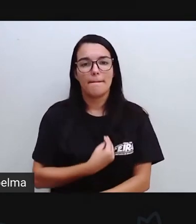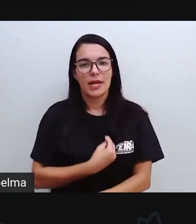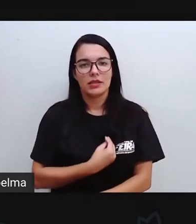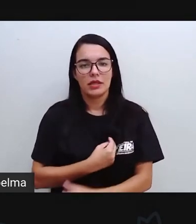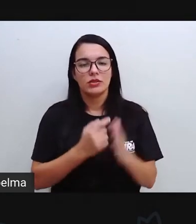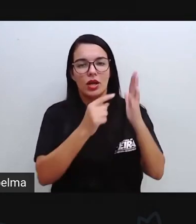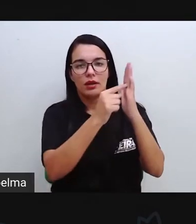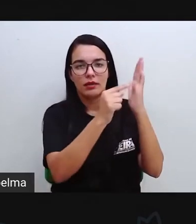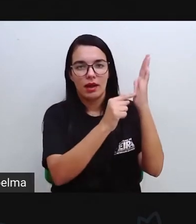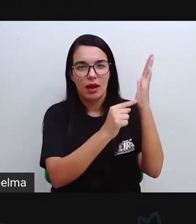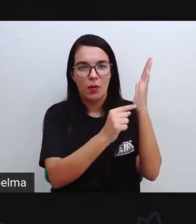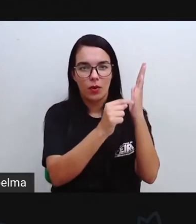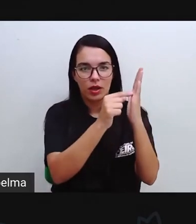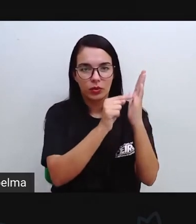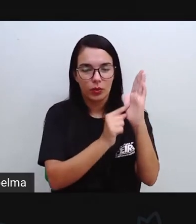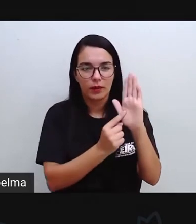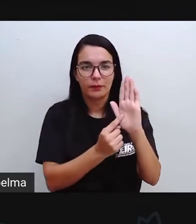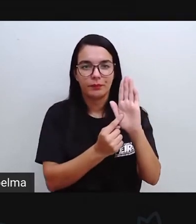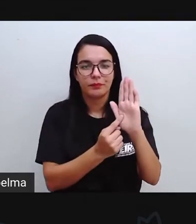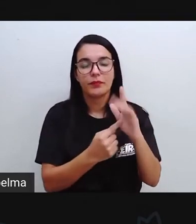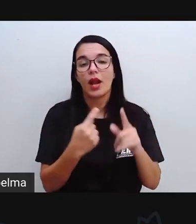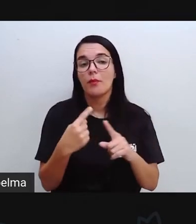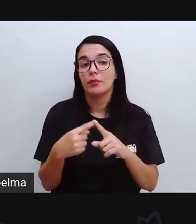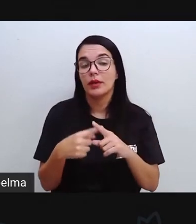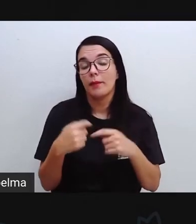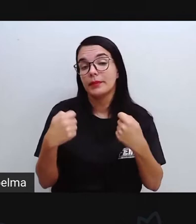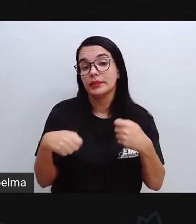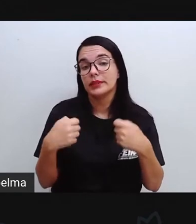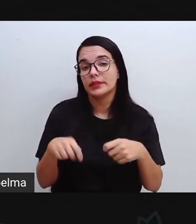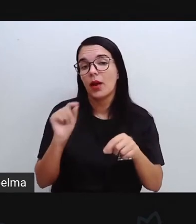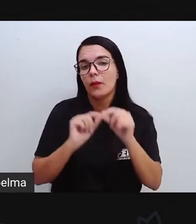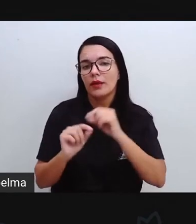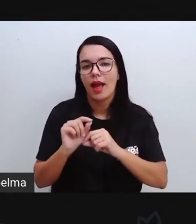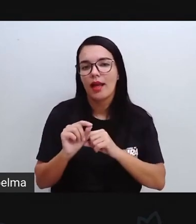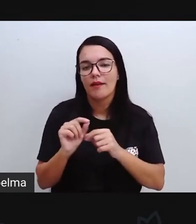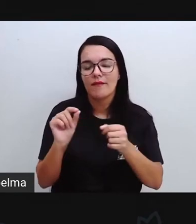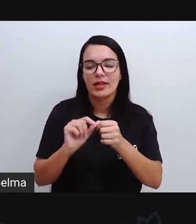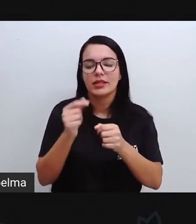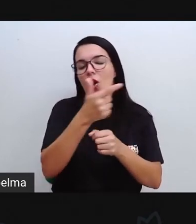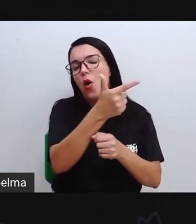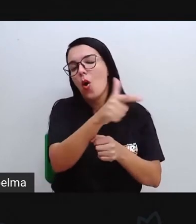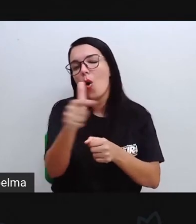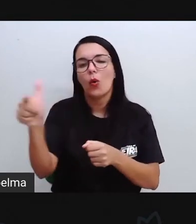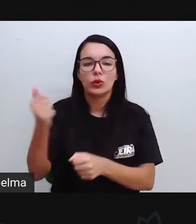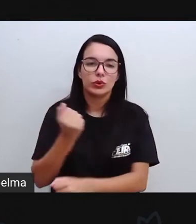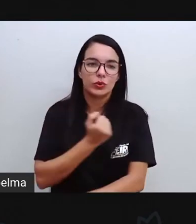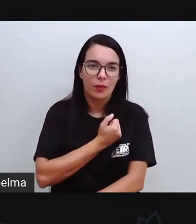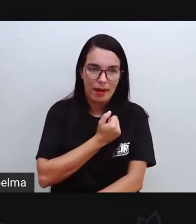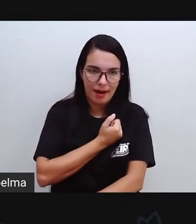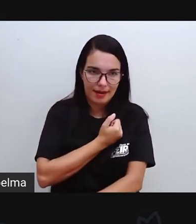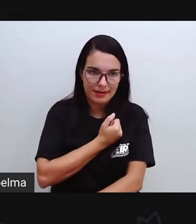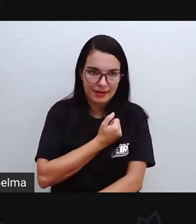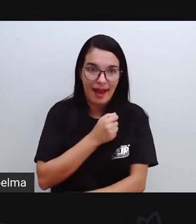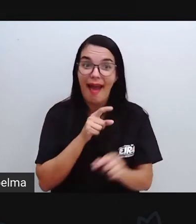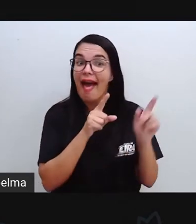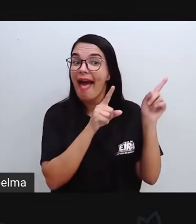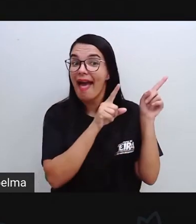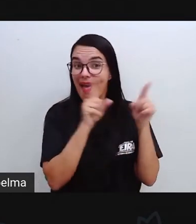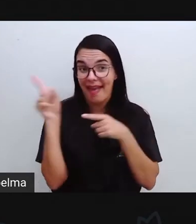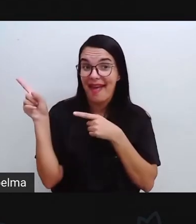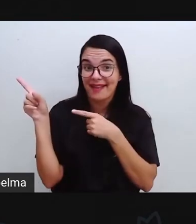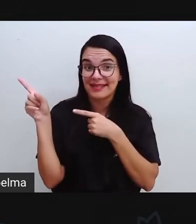na calculadora pra que a gente possa montar aí outros numerais, certo? Essa é a